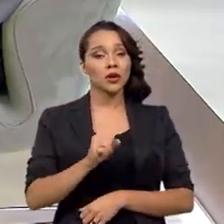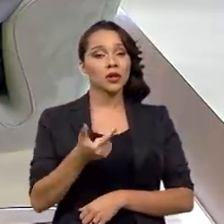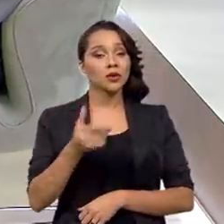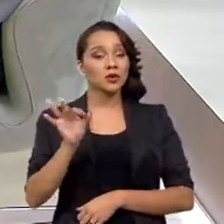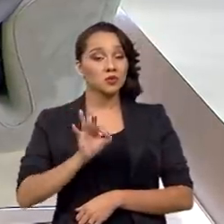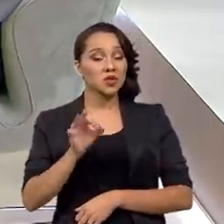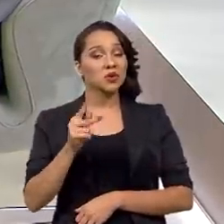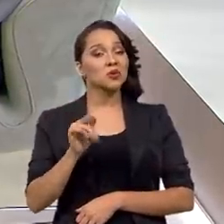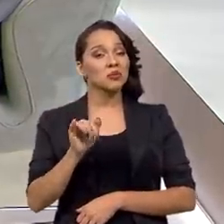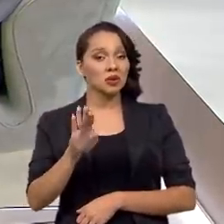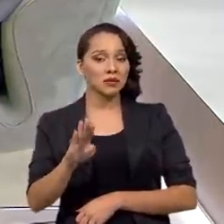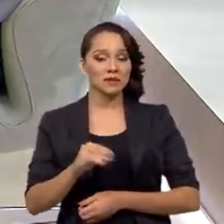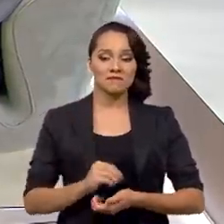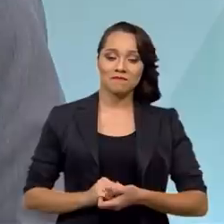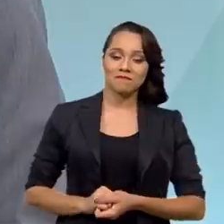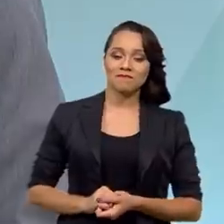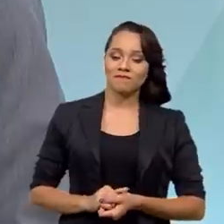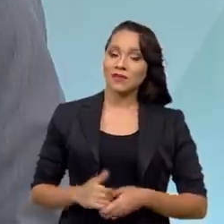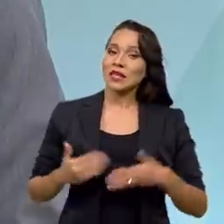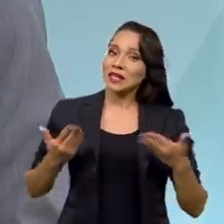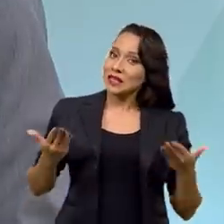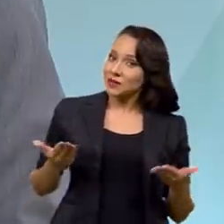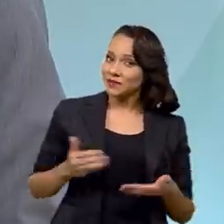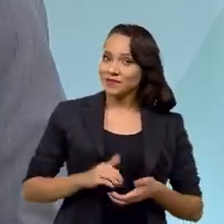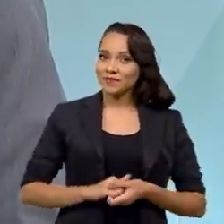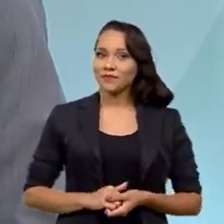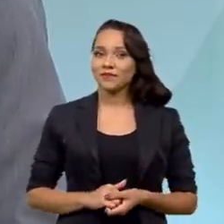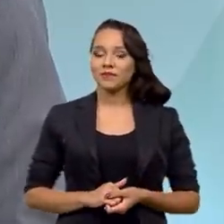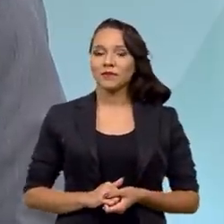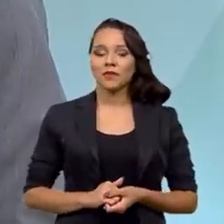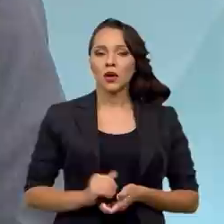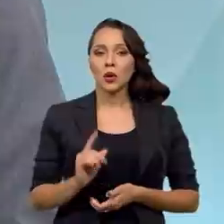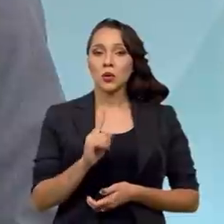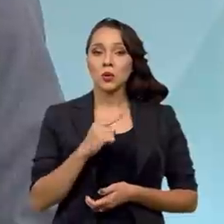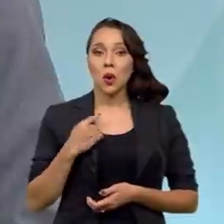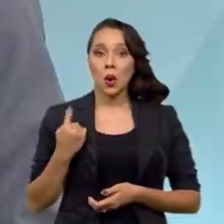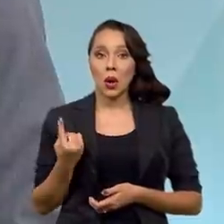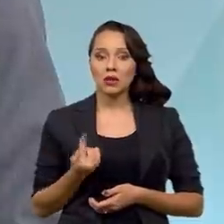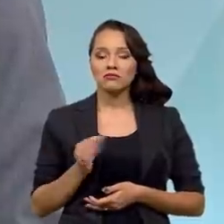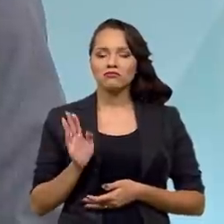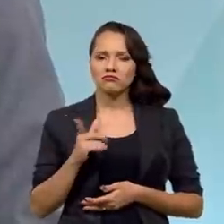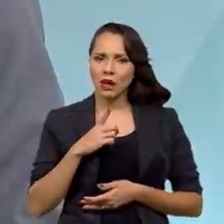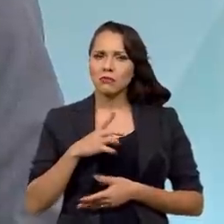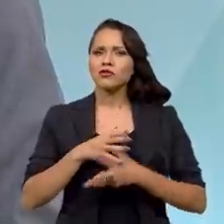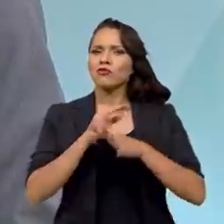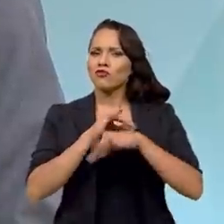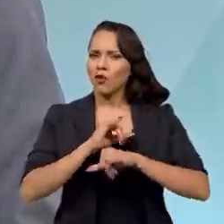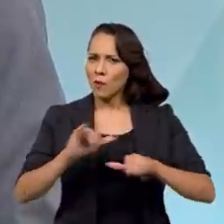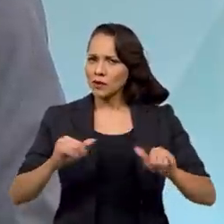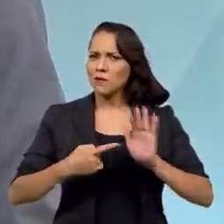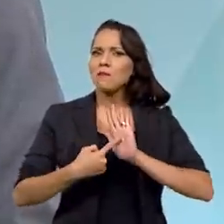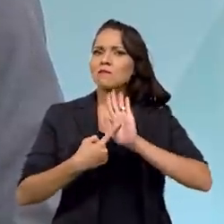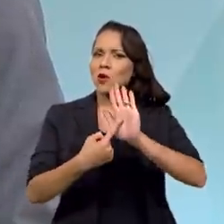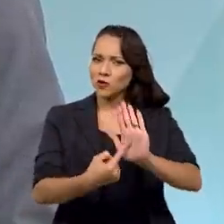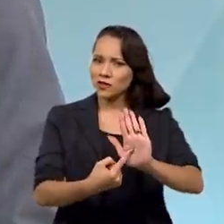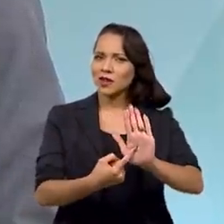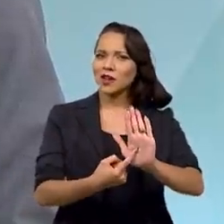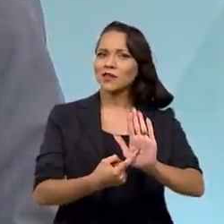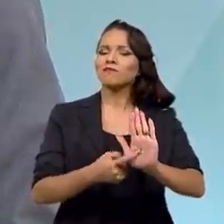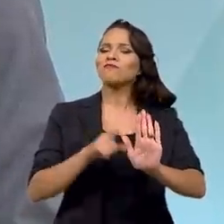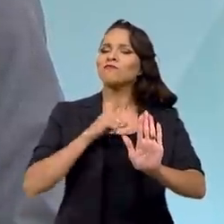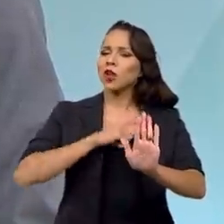% do PIB. Então, é isso. Nós estamos com dados mostrando a nossa